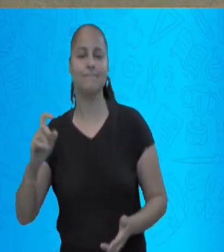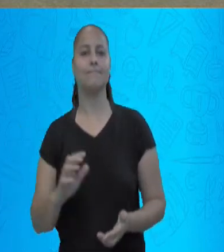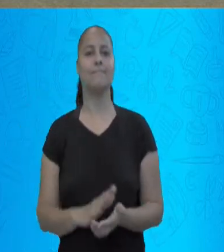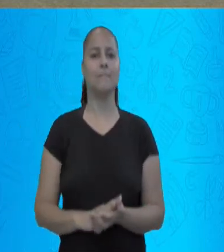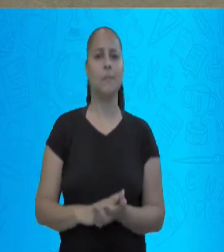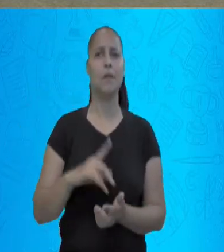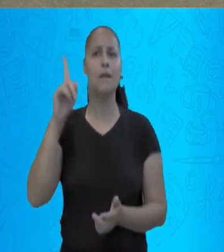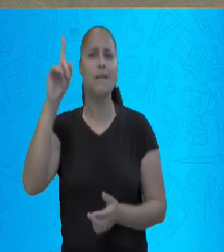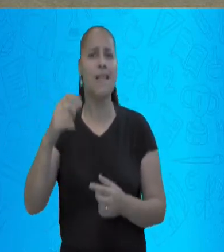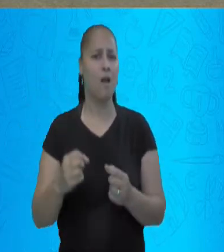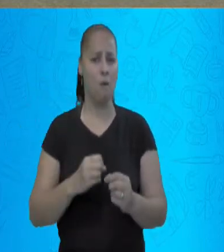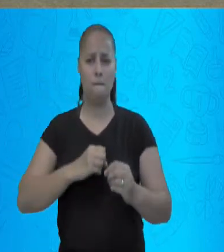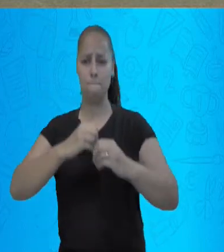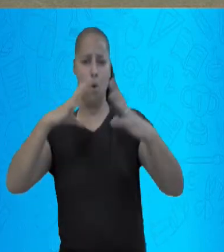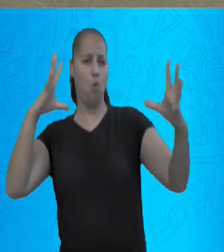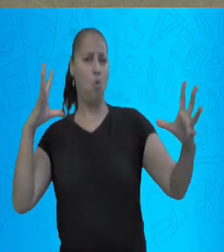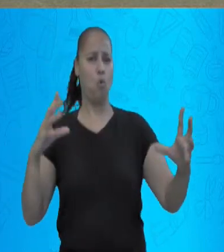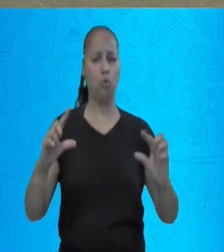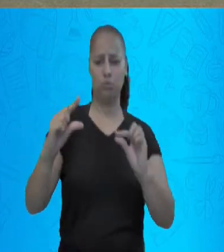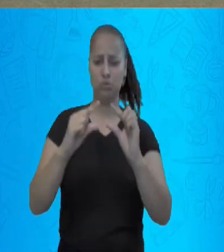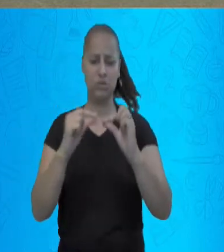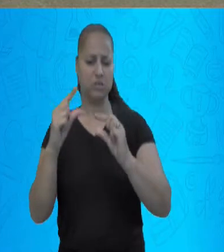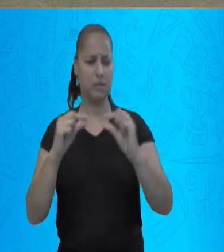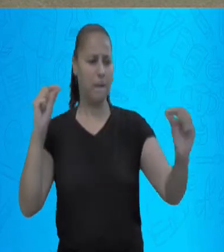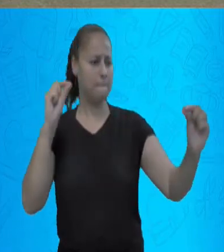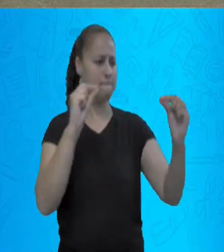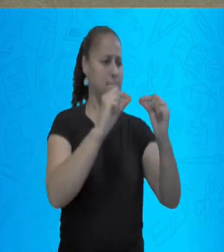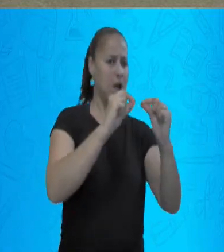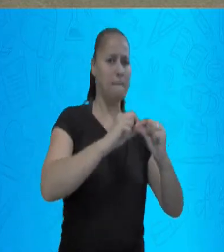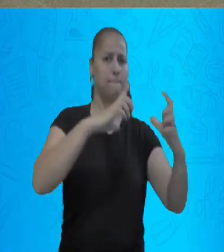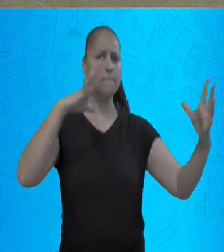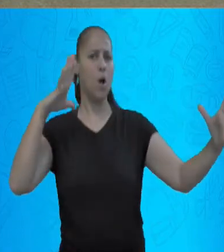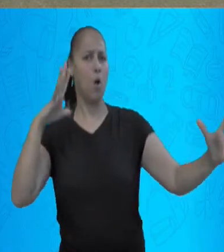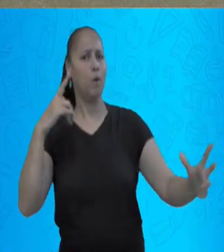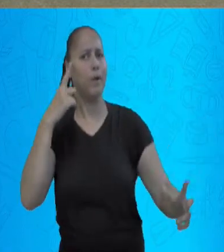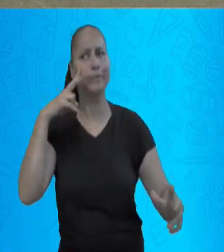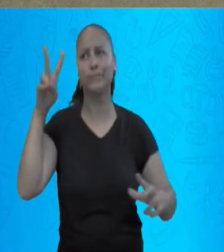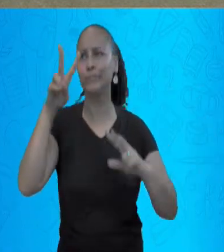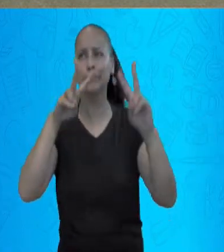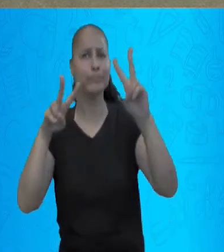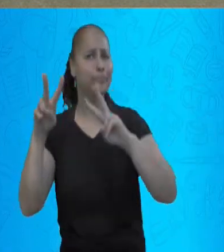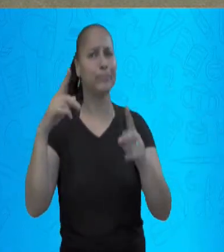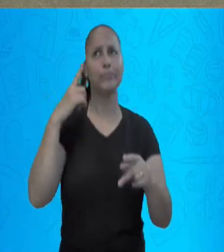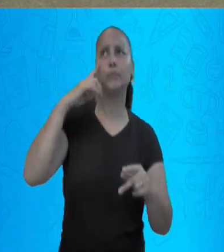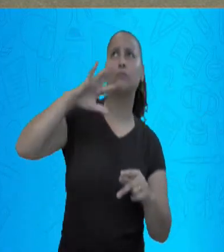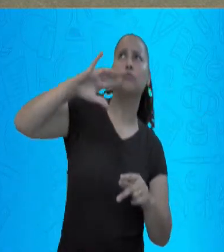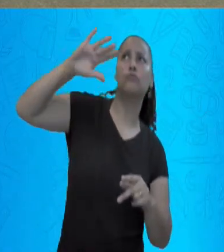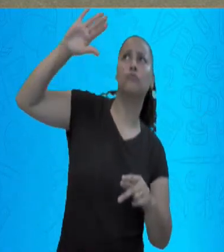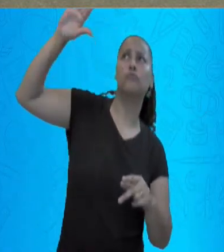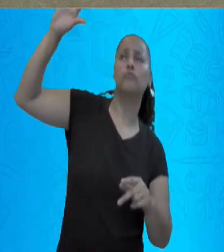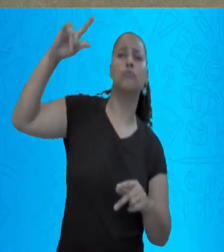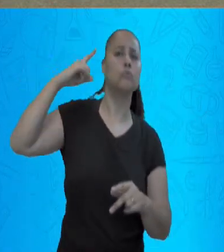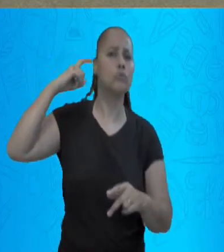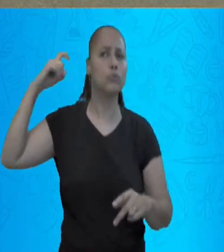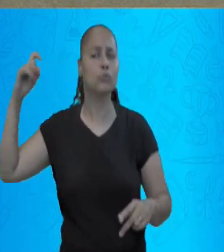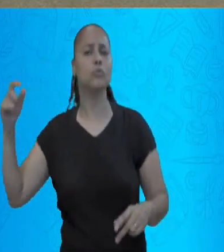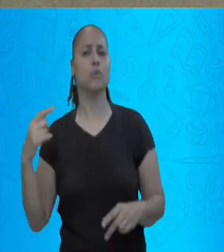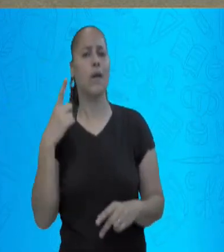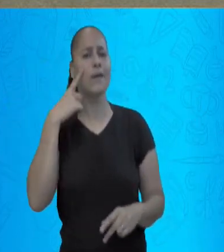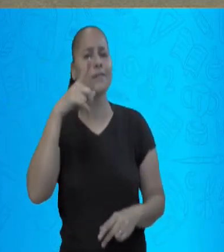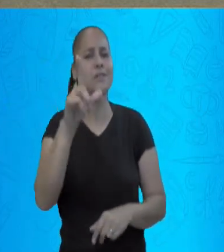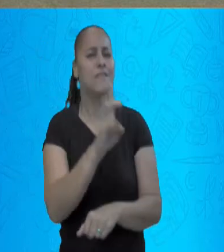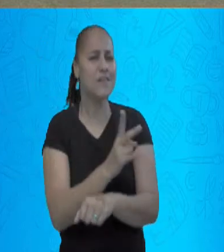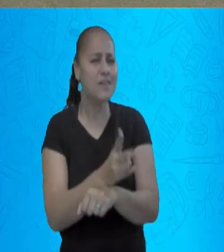explosões, colisões que a gente nem imagina. No cinema, vários